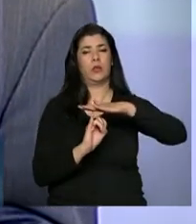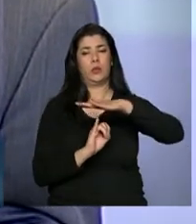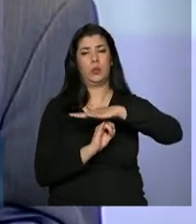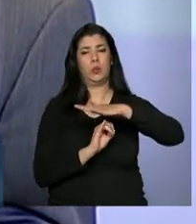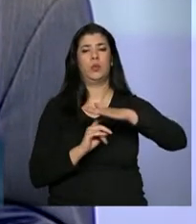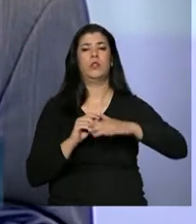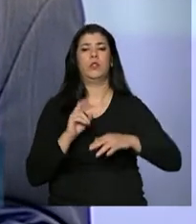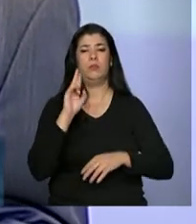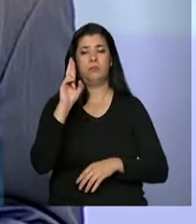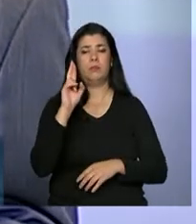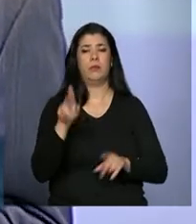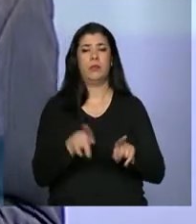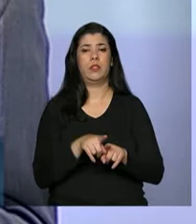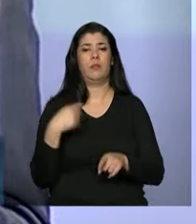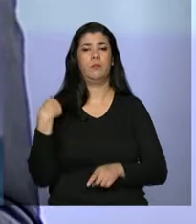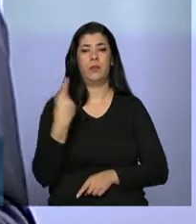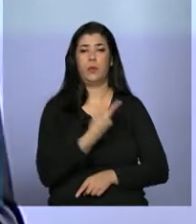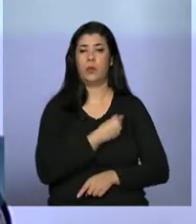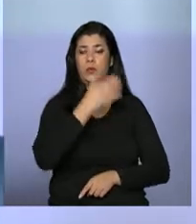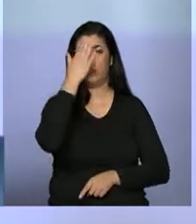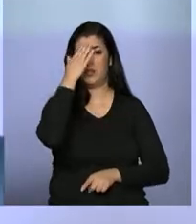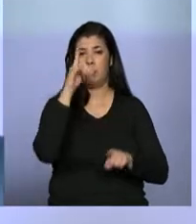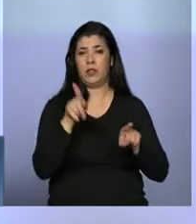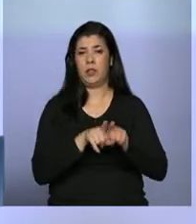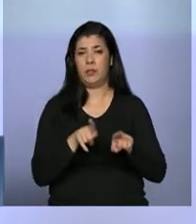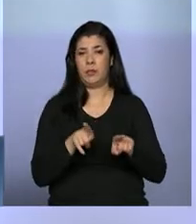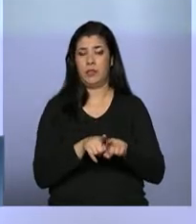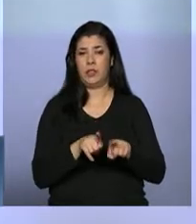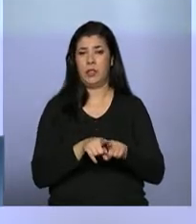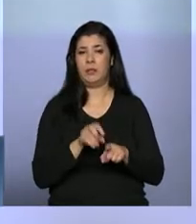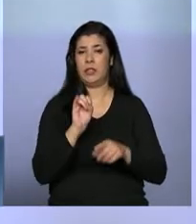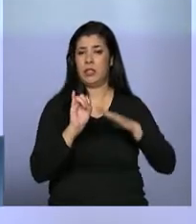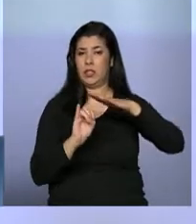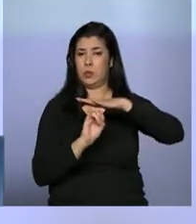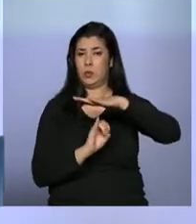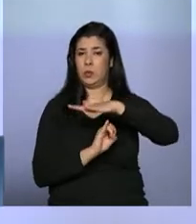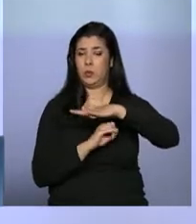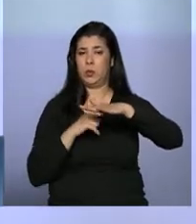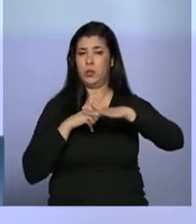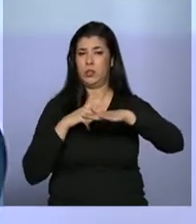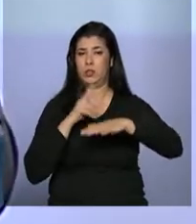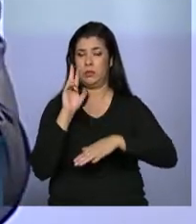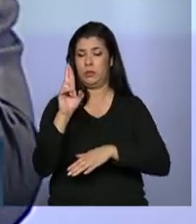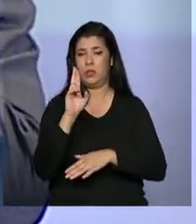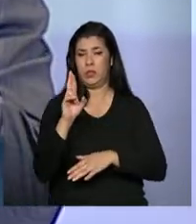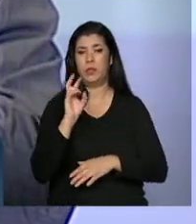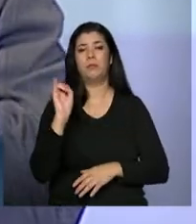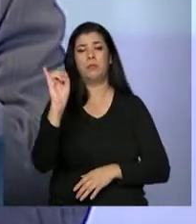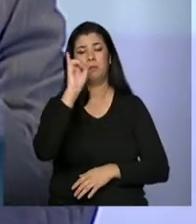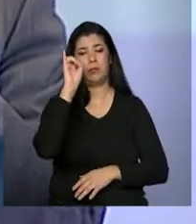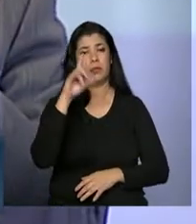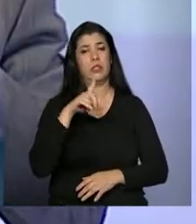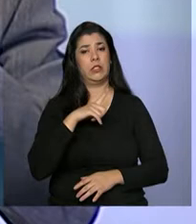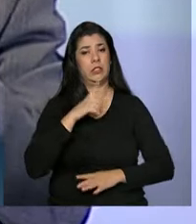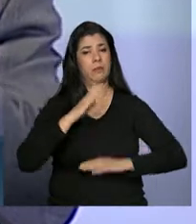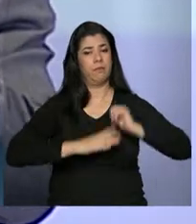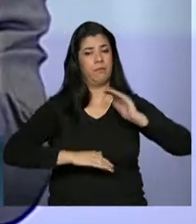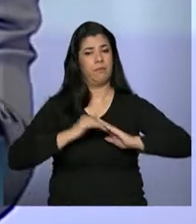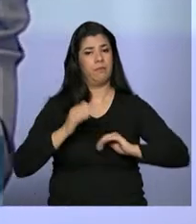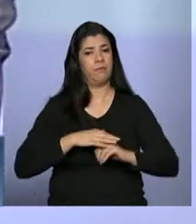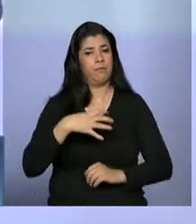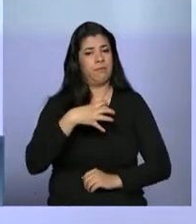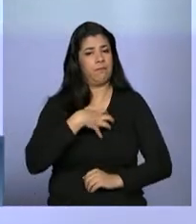cada um de nós sabe que as nossas instituições, por mais importantes que sejam, e eu tenho enorme